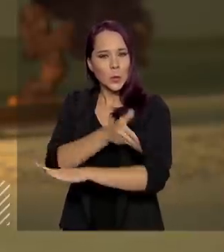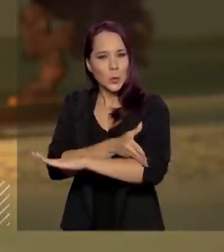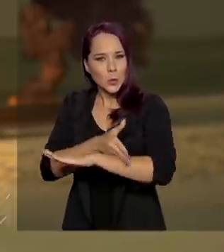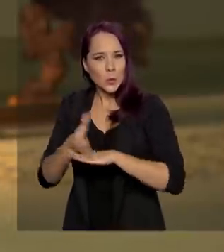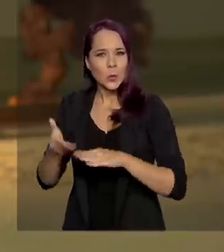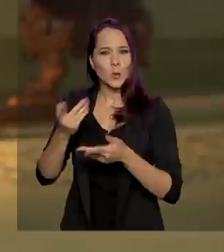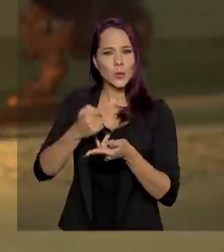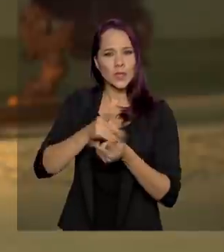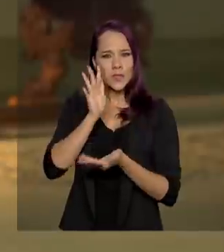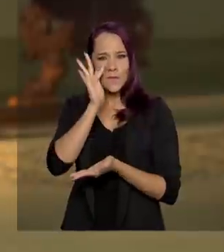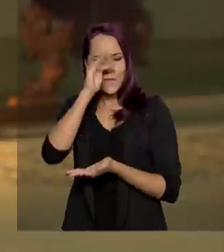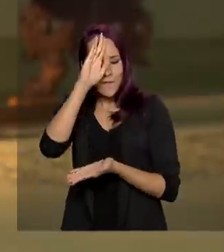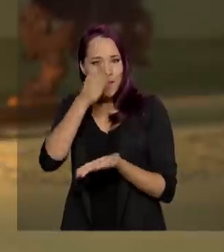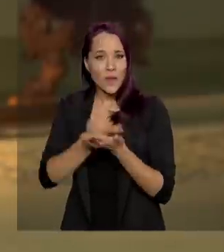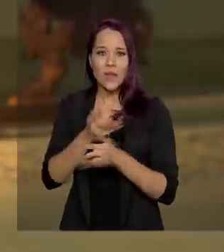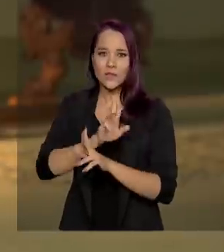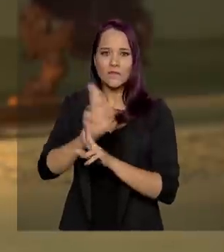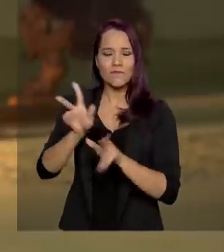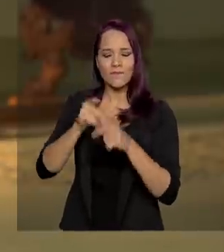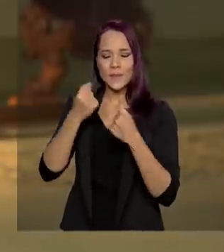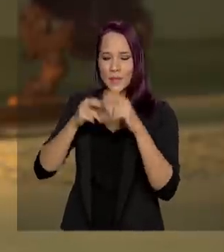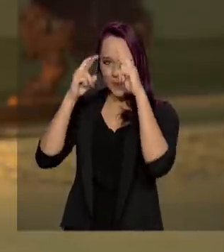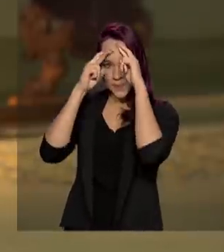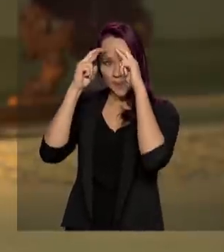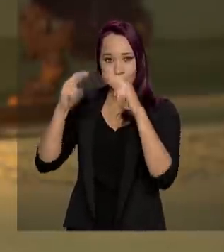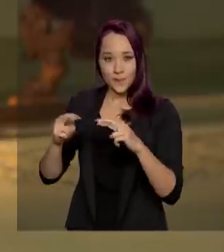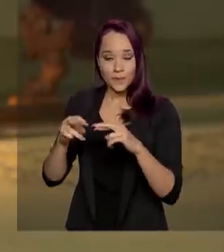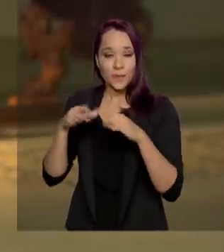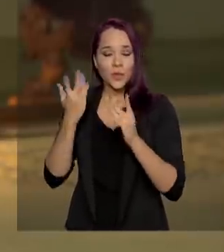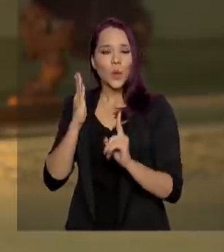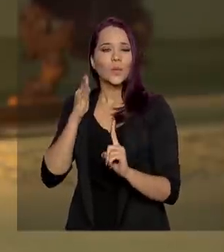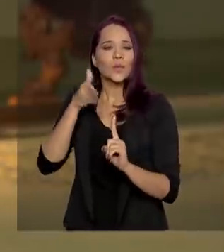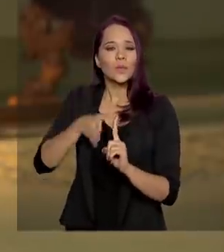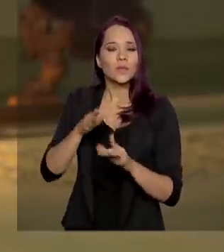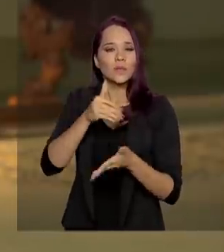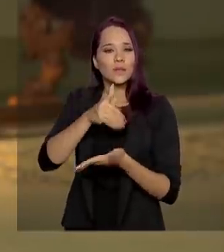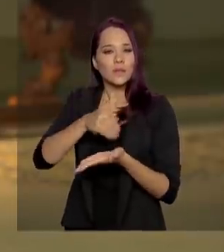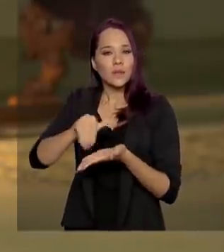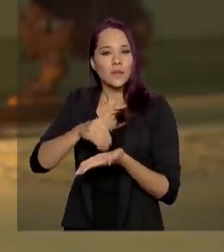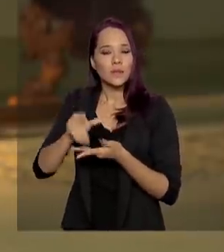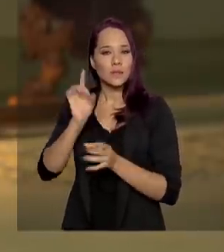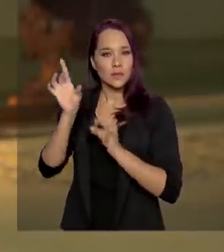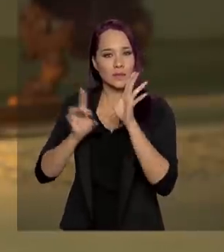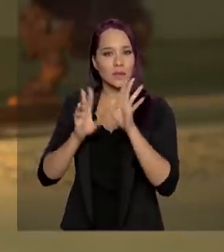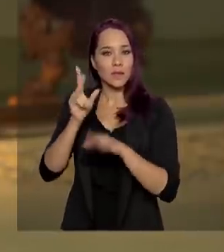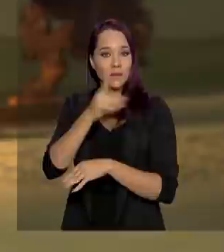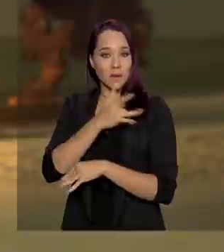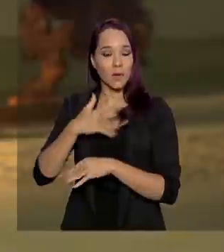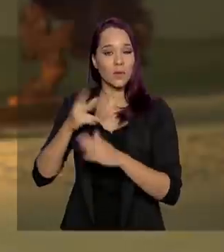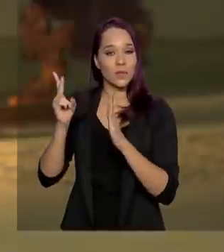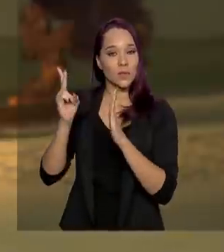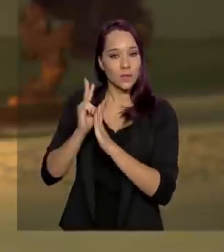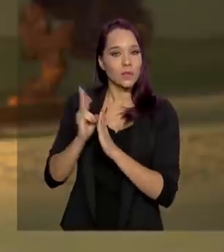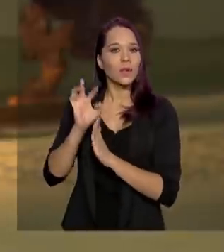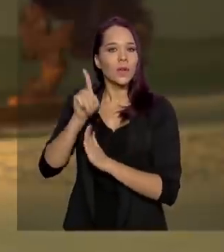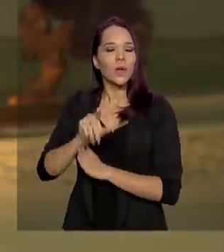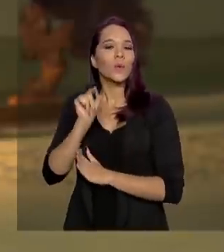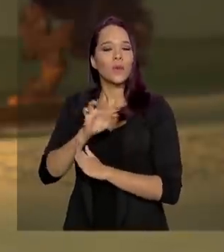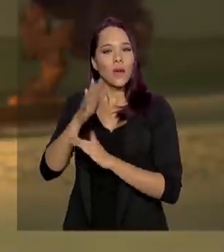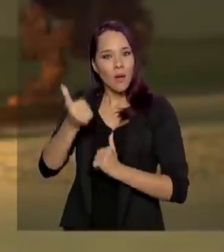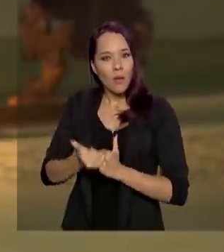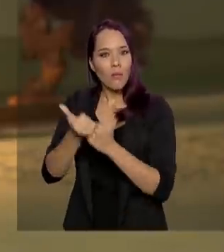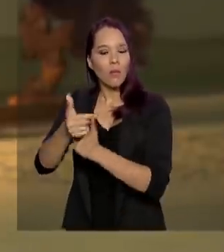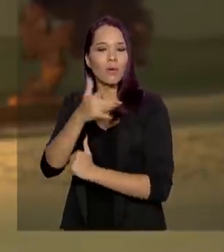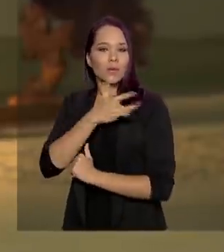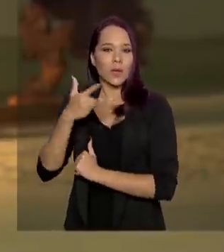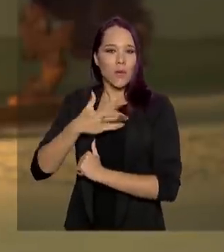crenças que precisam ser respeitadas. Então, o objetivo da Secretaria Especial de Saúde Indígena, a SESAI, é exatamente prestar um apoio